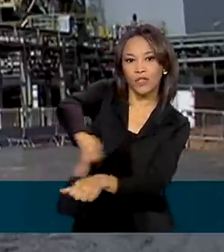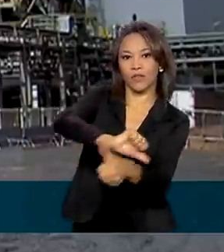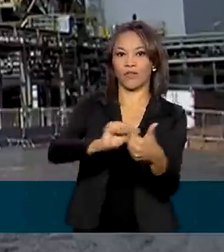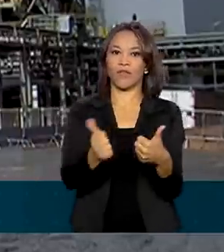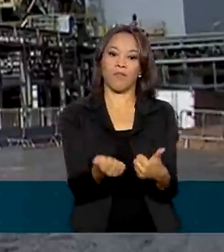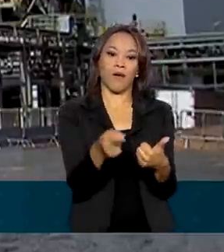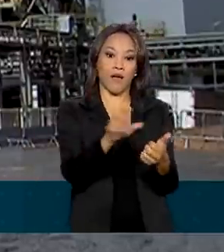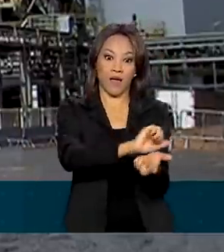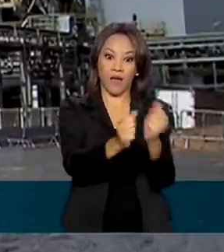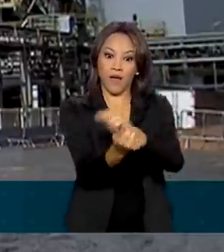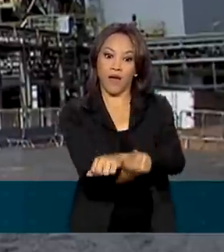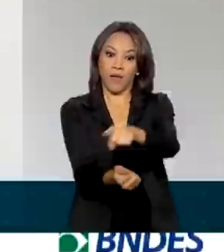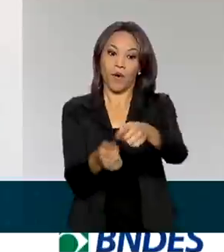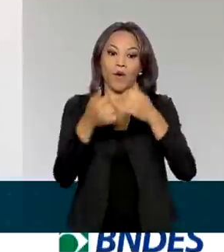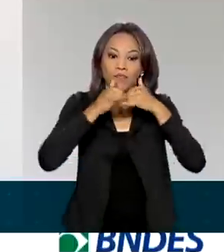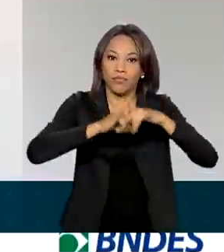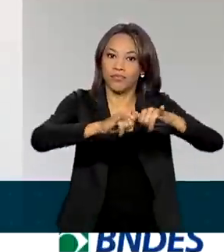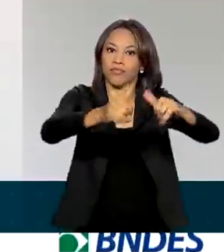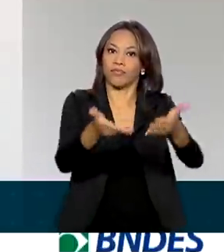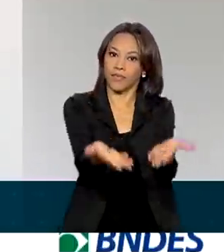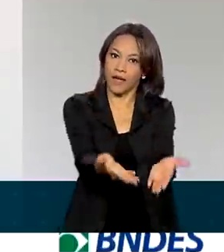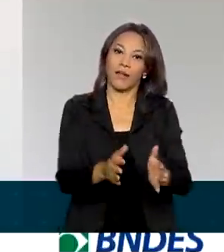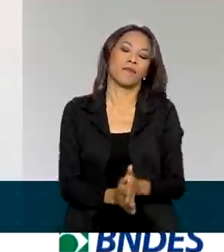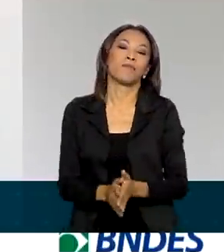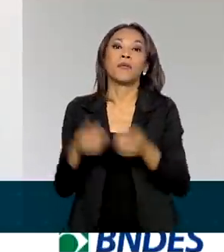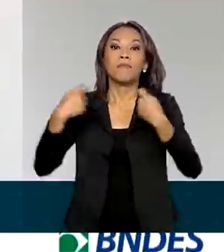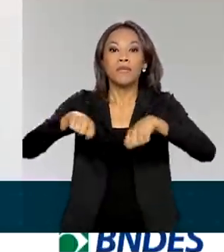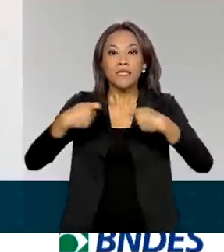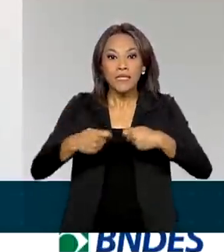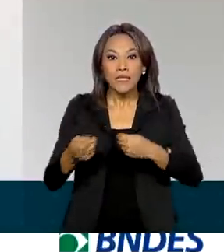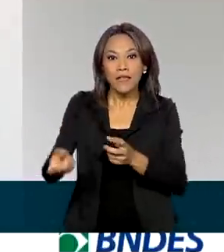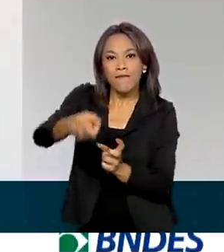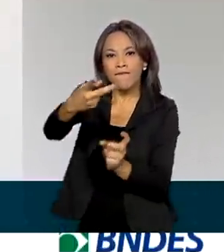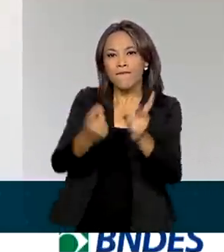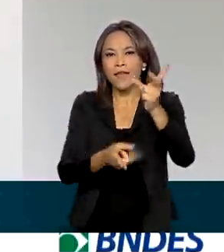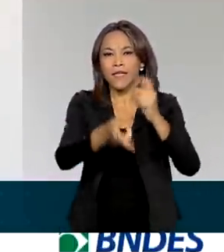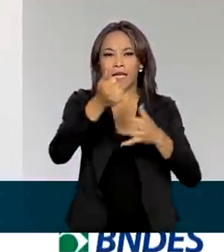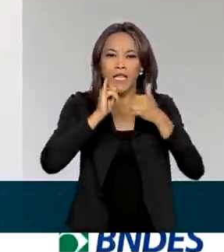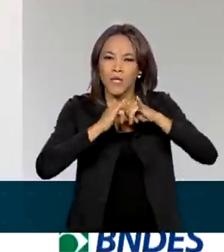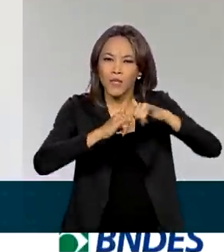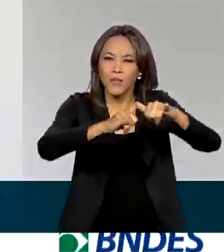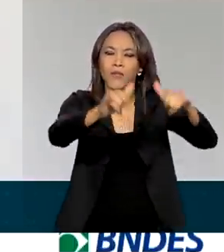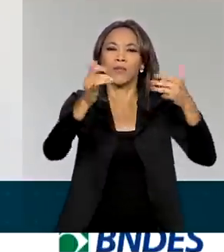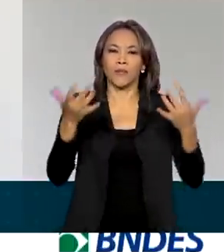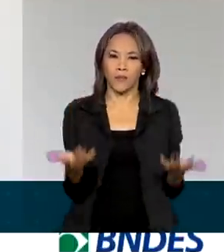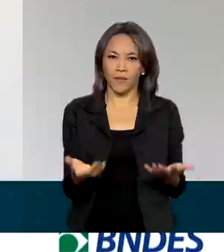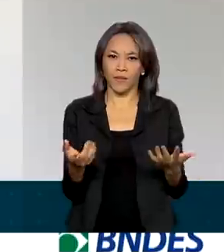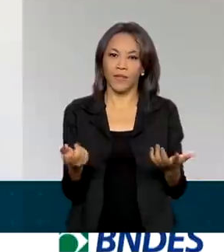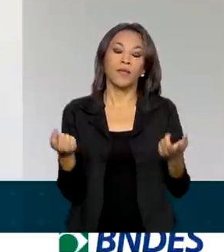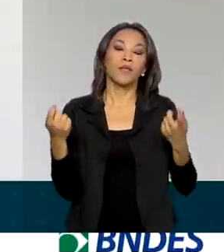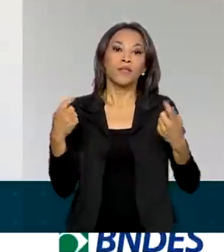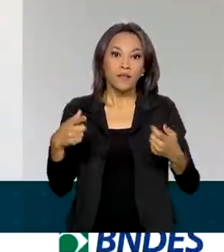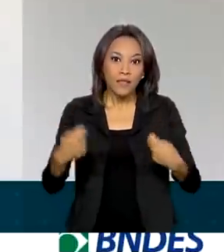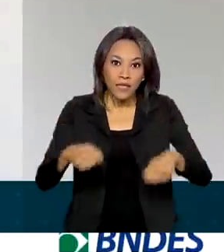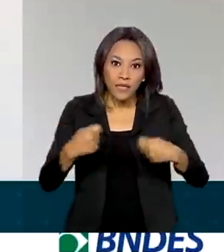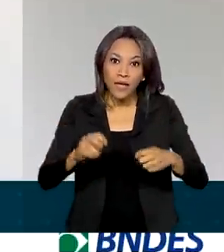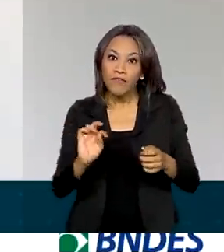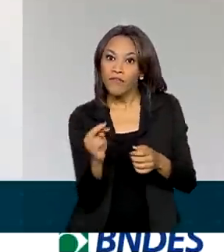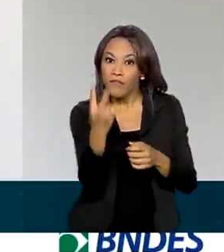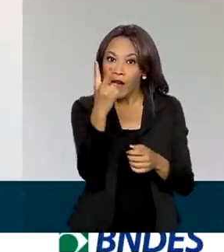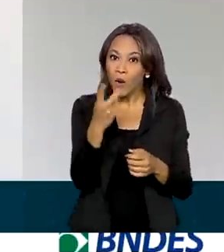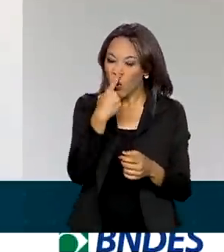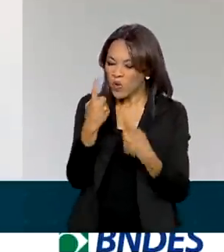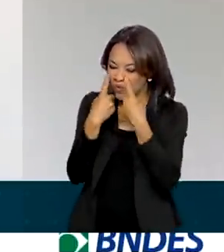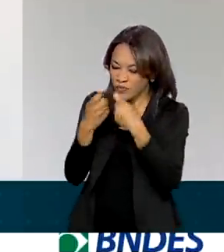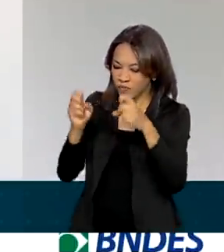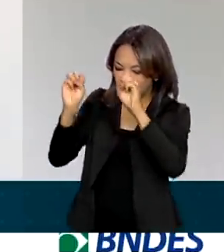reaproveitamento energético. Tem que gerar energia, vender energia a mercado, tem que ter valor agregado